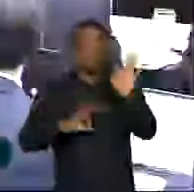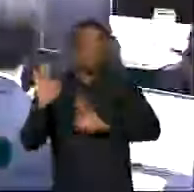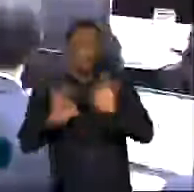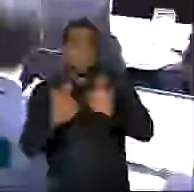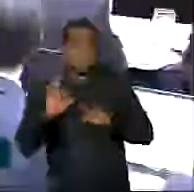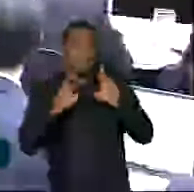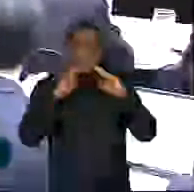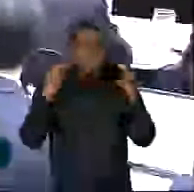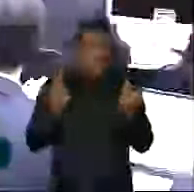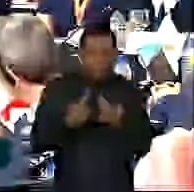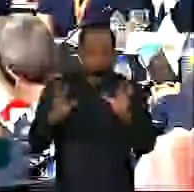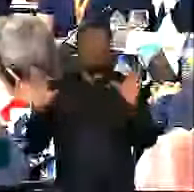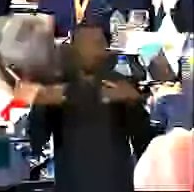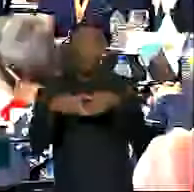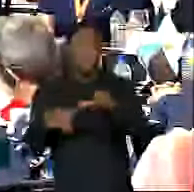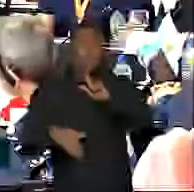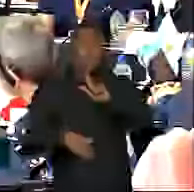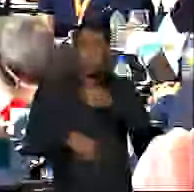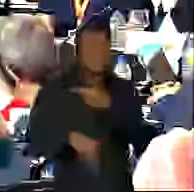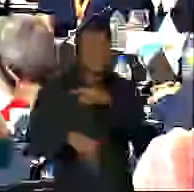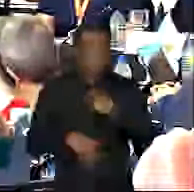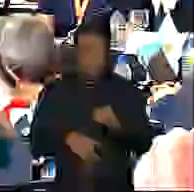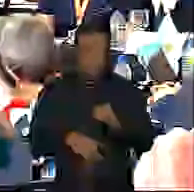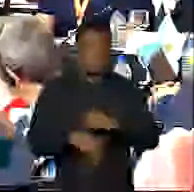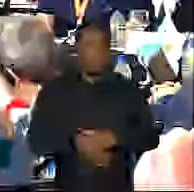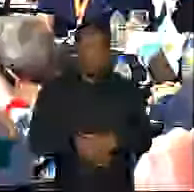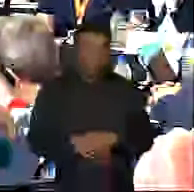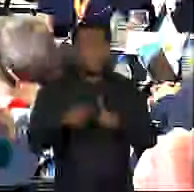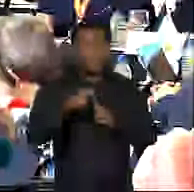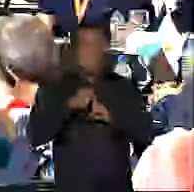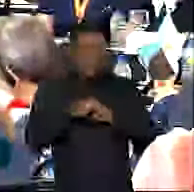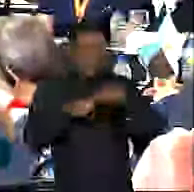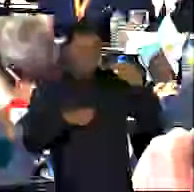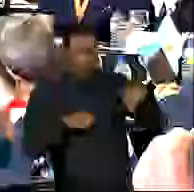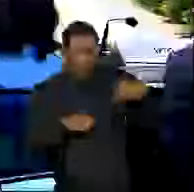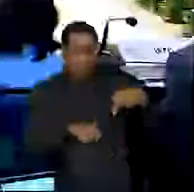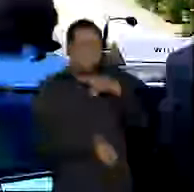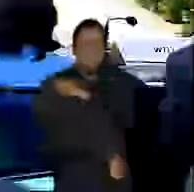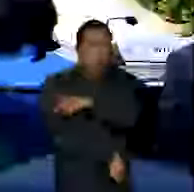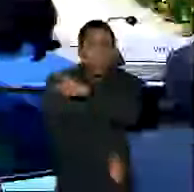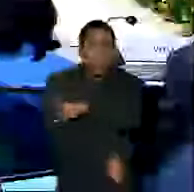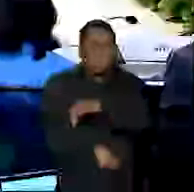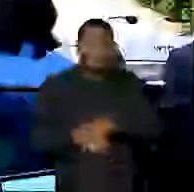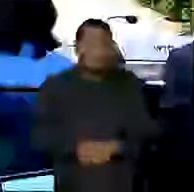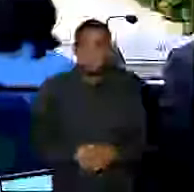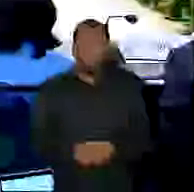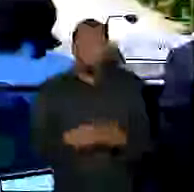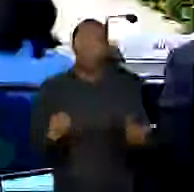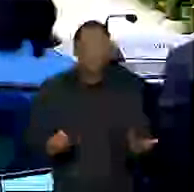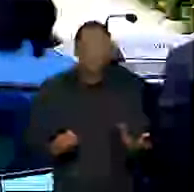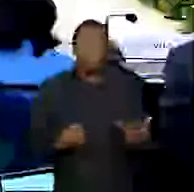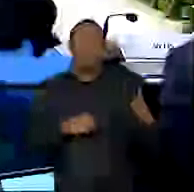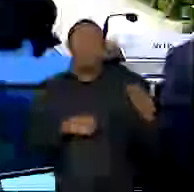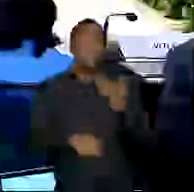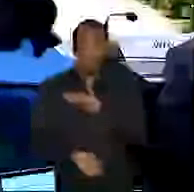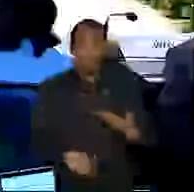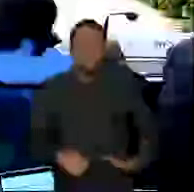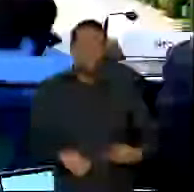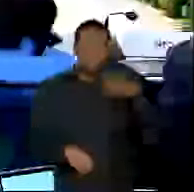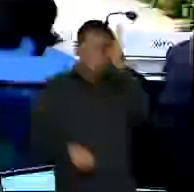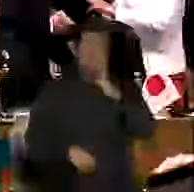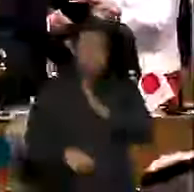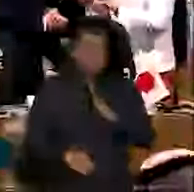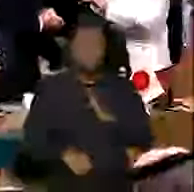reunião de cúpula do G20 programada para o fim do ano no Rio de Janeiro. Até lá, o governo brasileiro deve